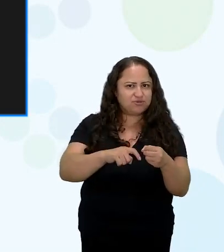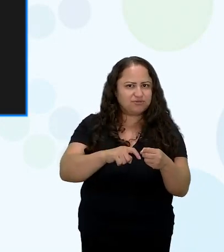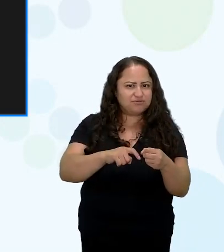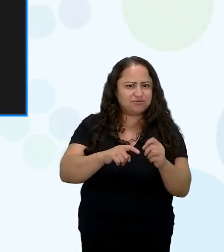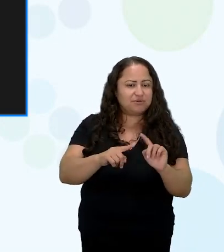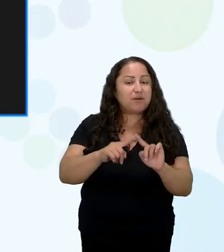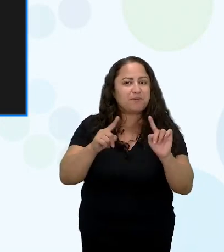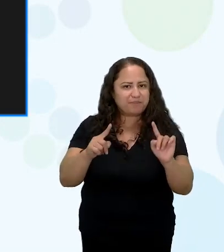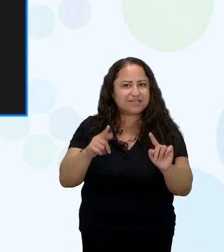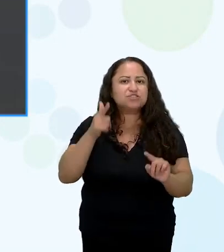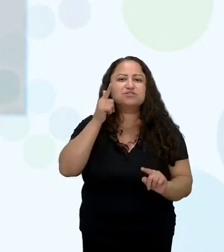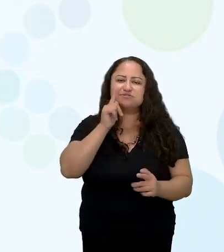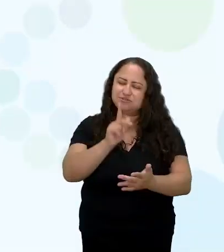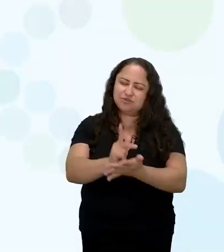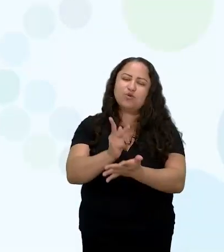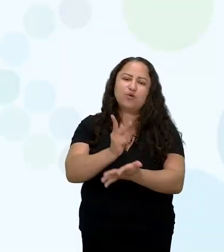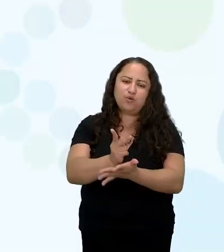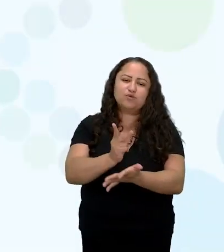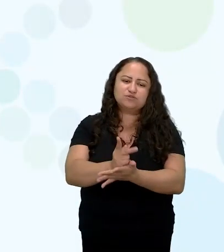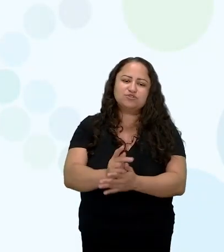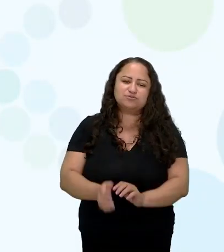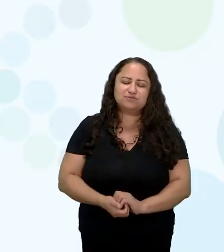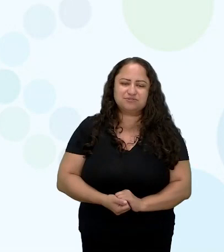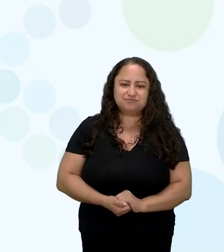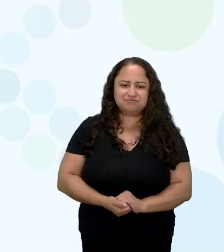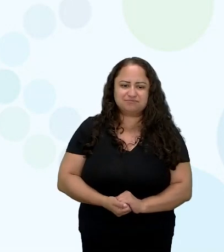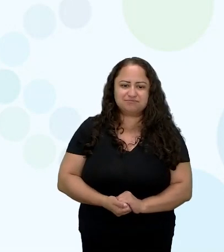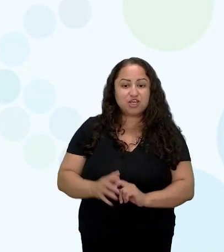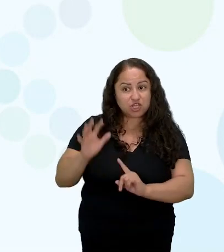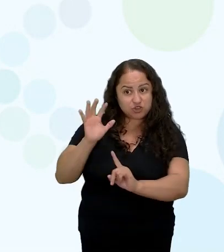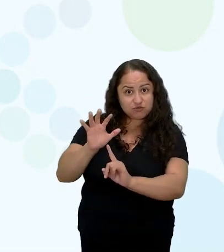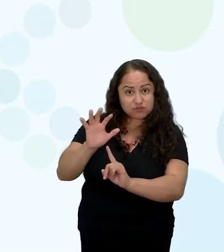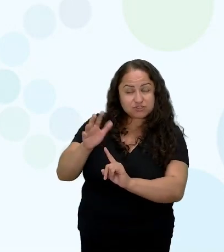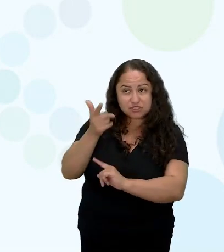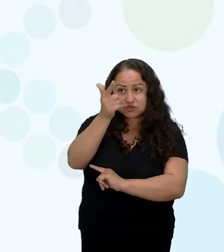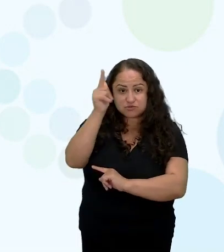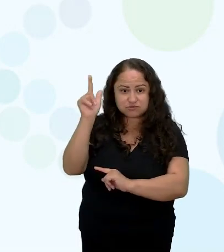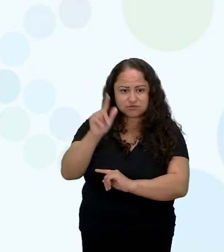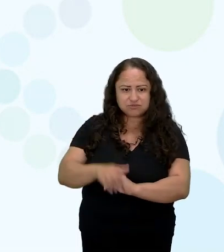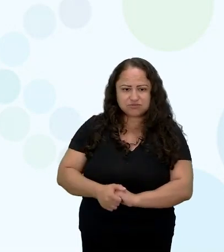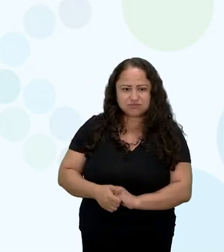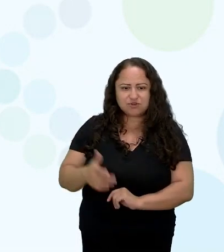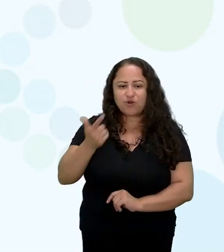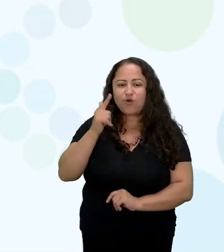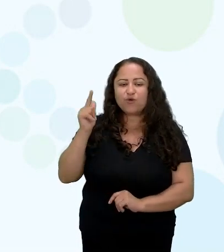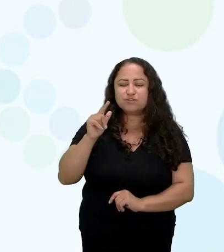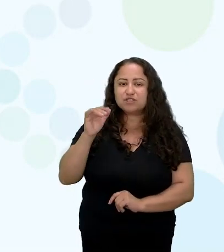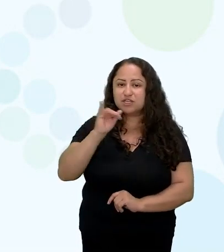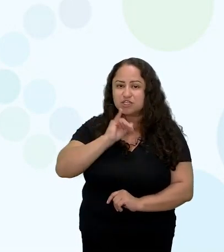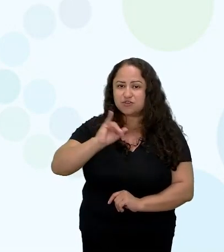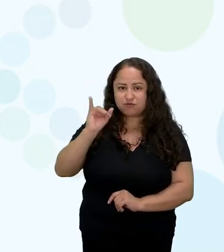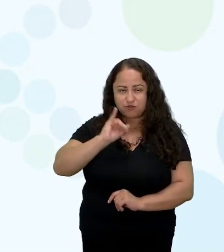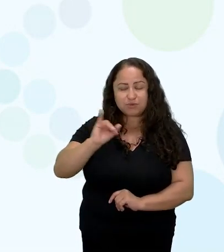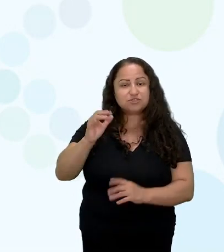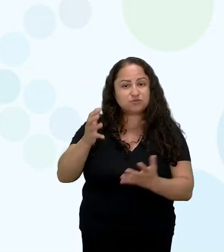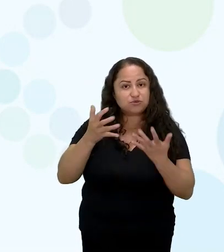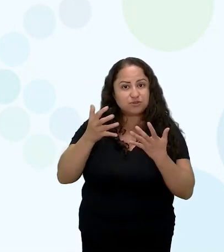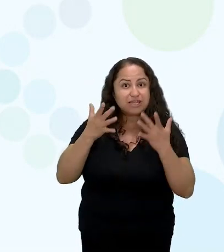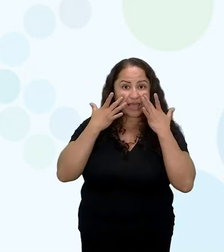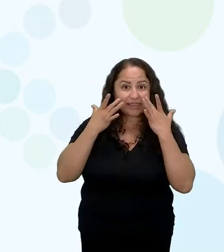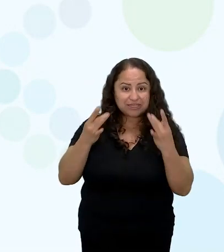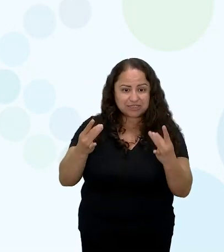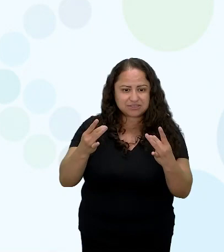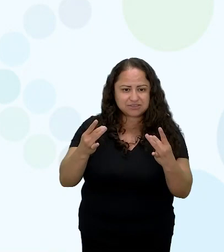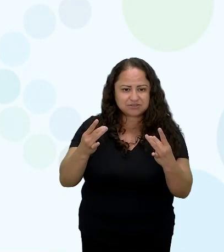ela ainda continua influenciando todo mundo e um outro ponto que eu gostaria de chamar atenção é quando